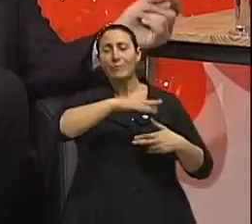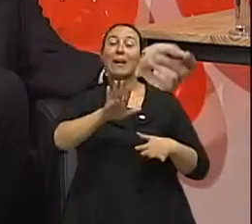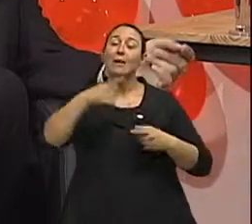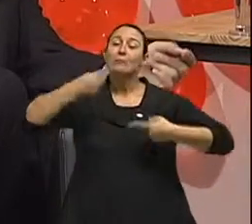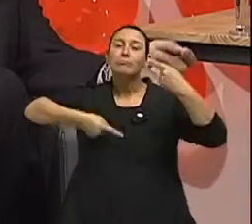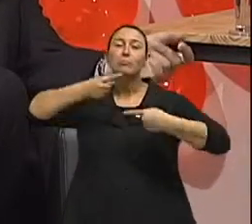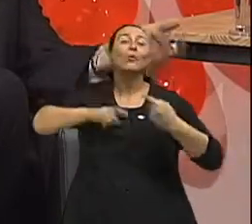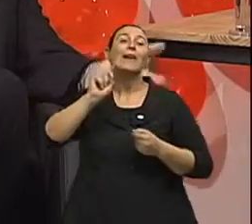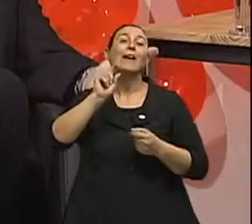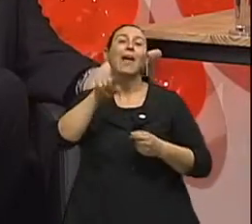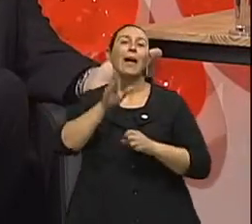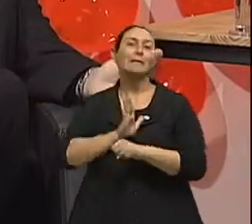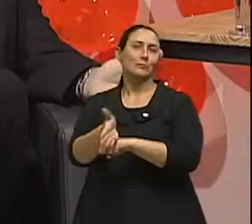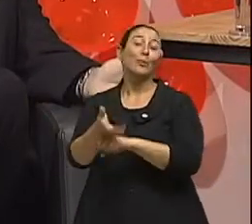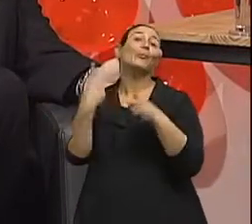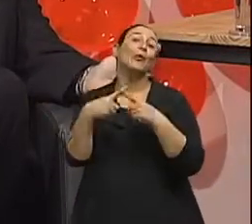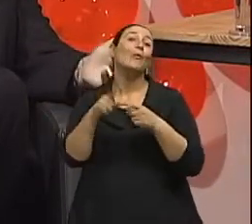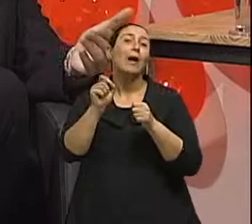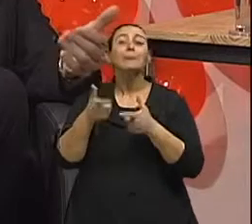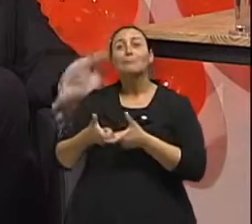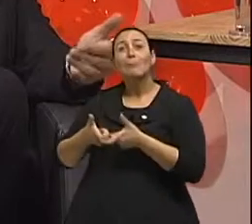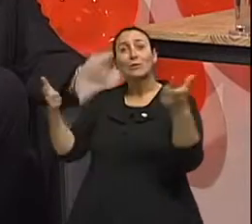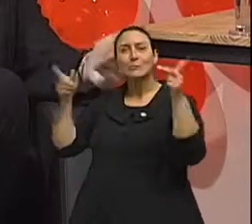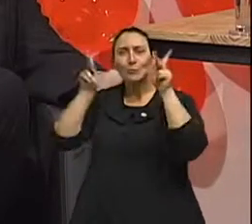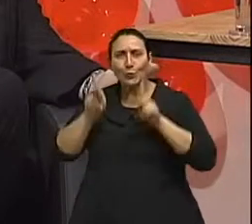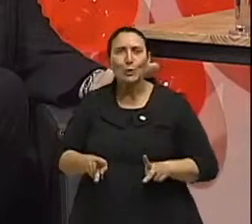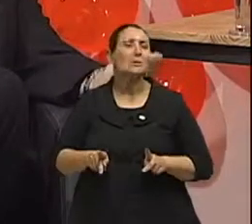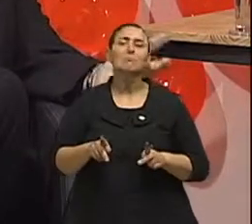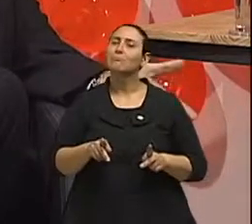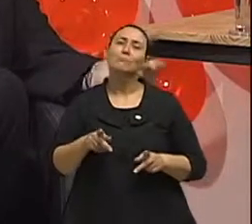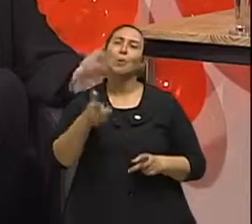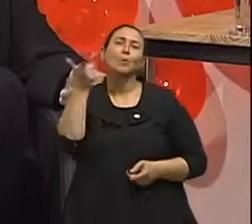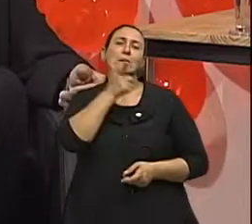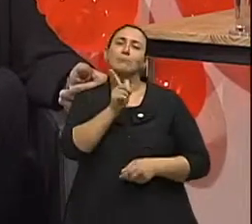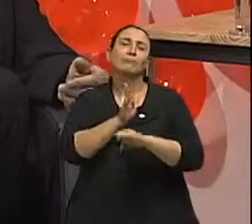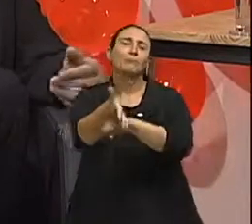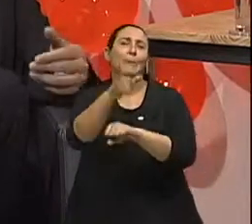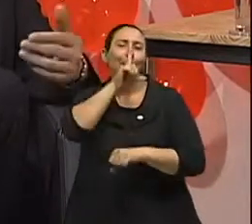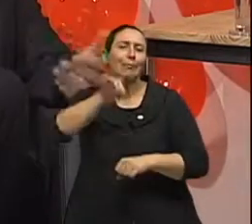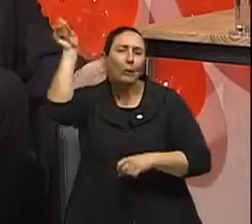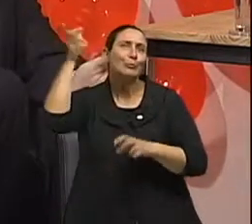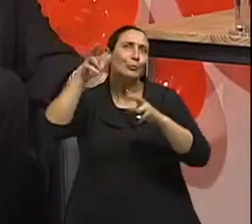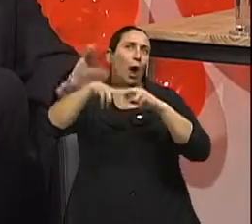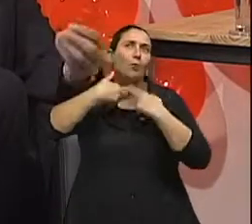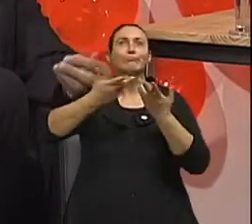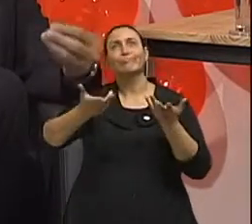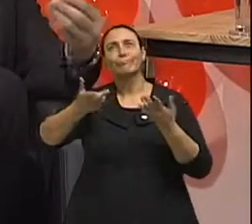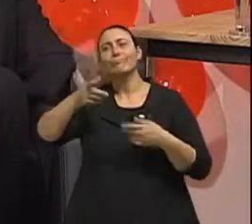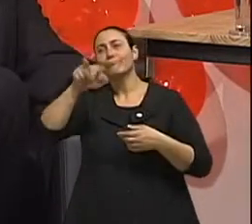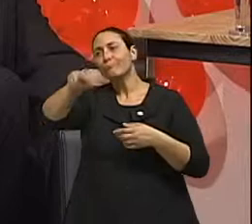maior, é o acesso. Que infelizmente a nossa população ainda não tem acesso. Nem todo mundo tem acesso. Nem todo mundo tem acesso. Com certeza. Hoje a maioria dos